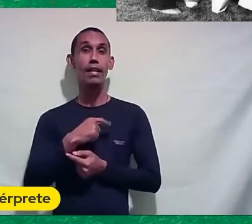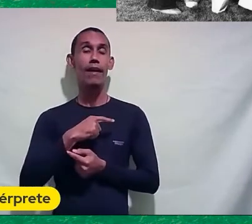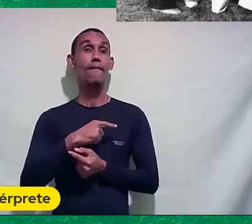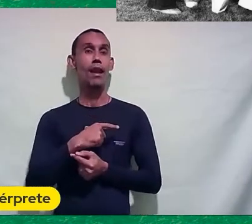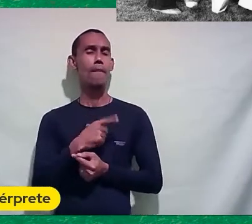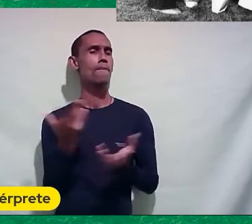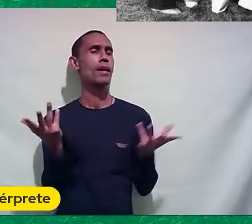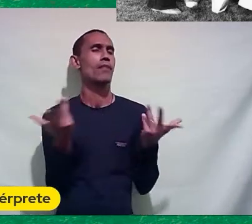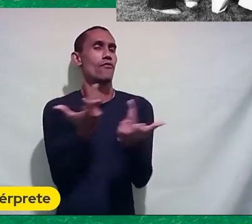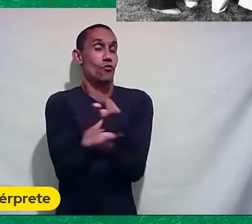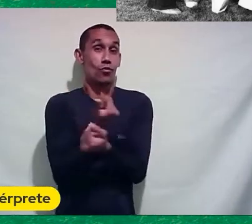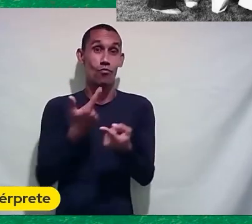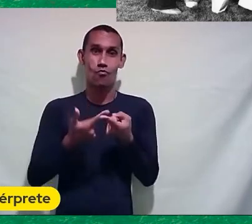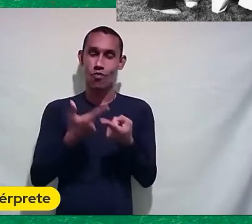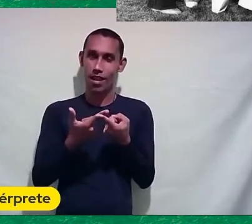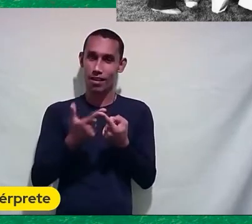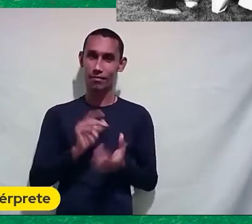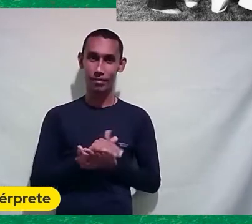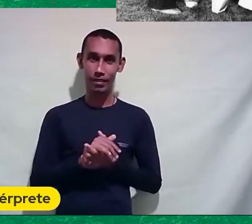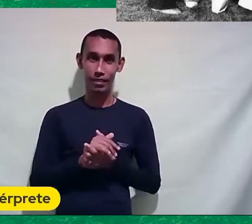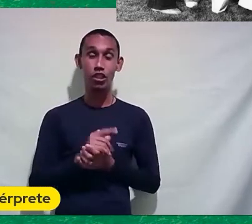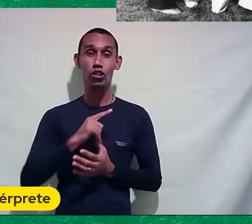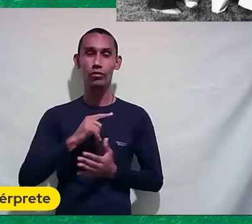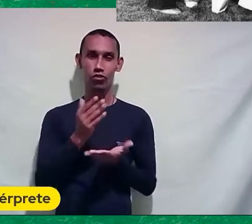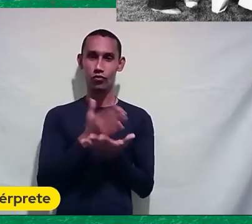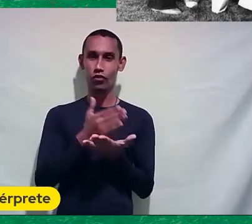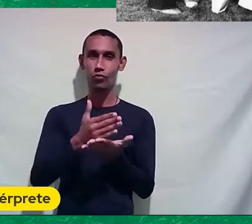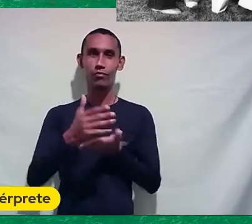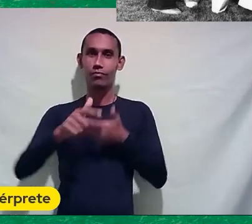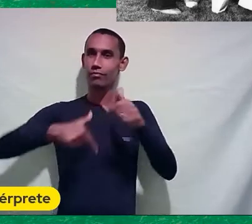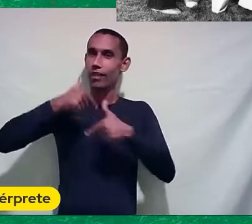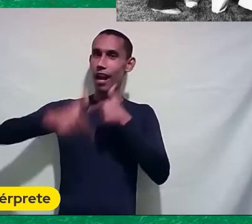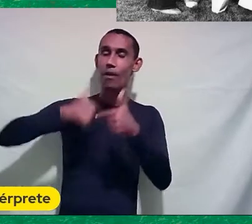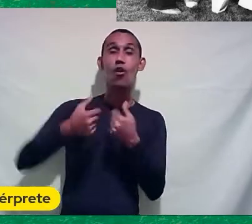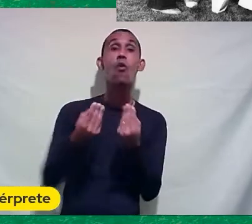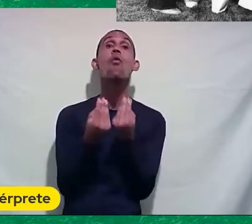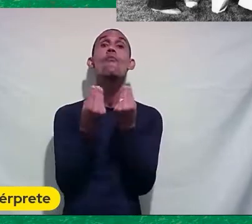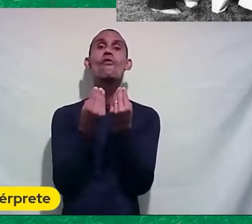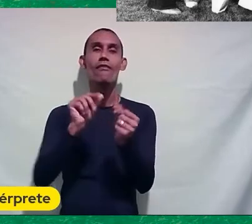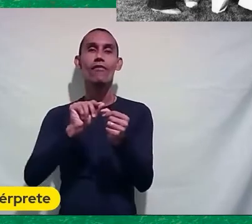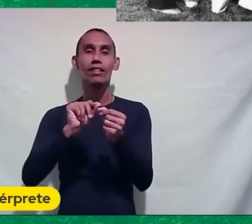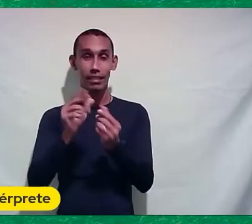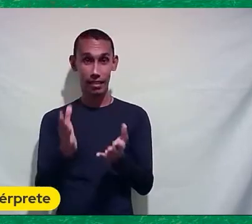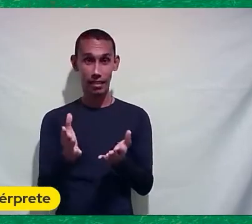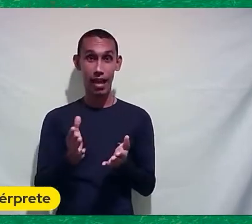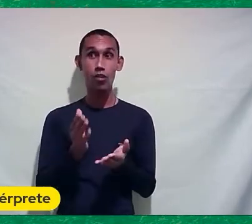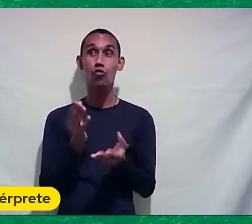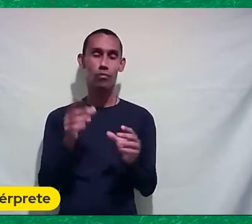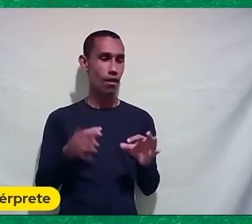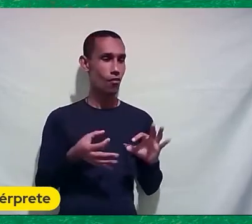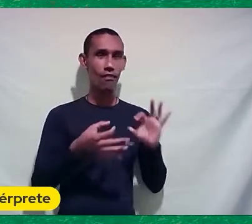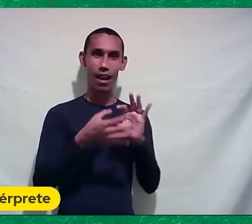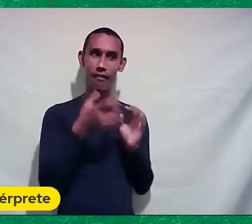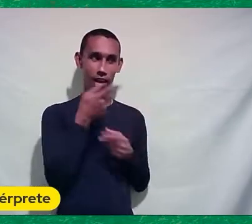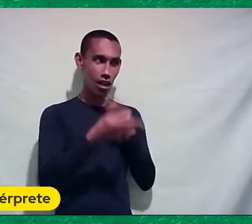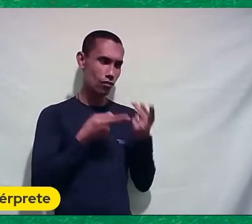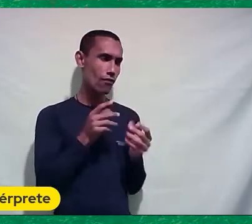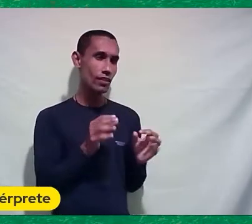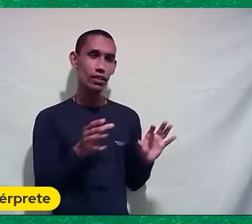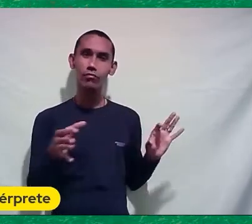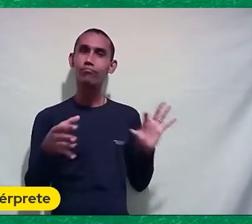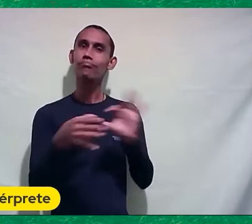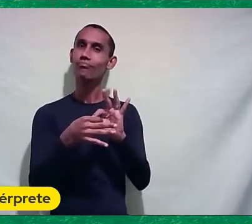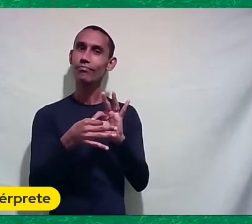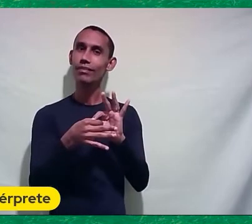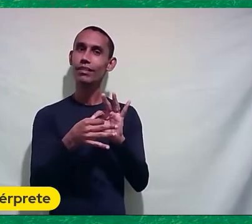incrível Porque Eles tinham que dividir O trabalho Eles não sabiam Como dividir o trabalho Eles acabaram Combinando Dessa forma Que você